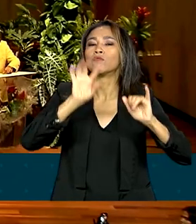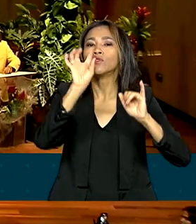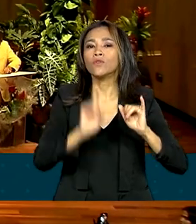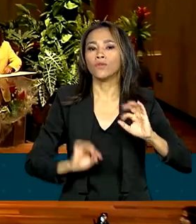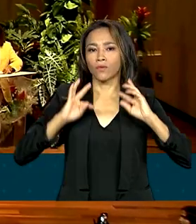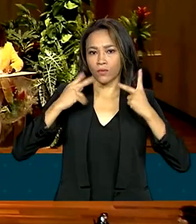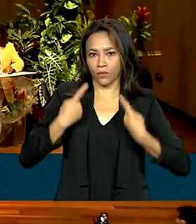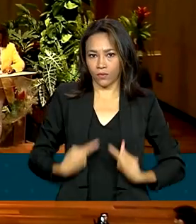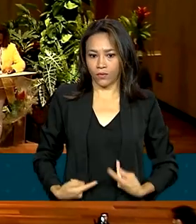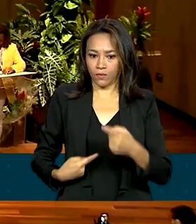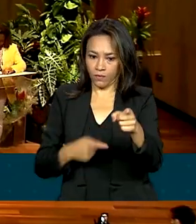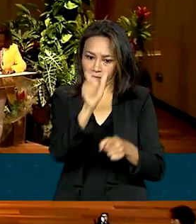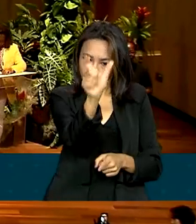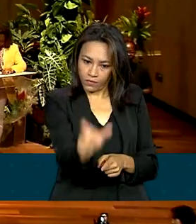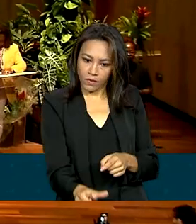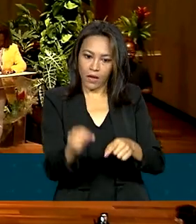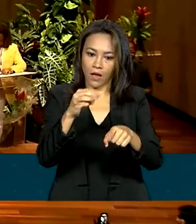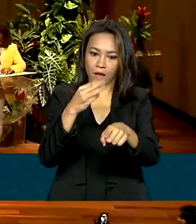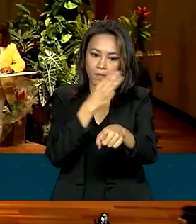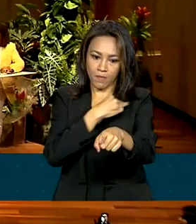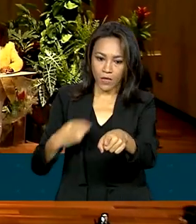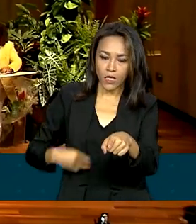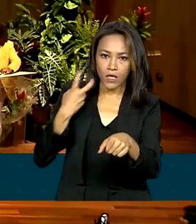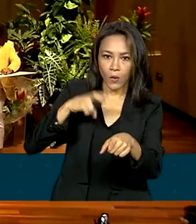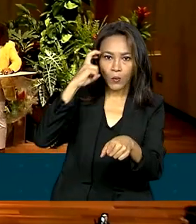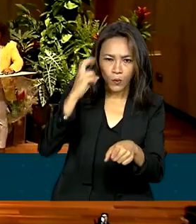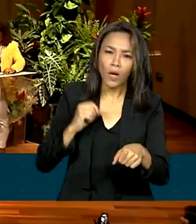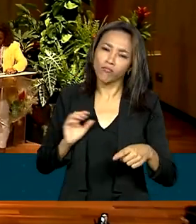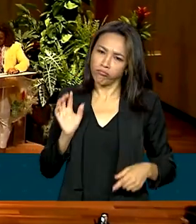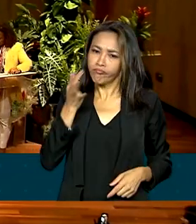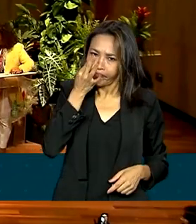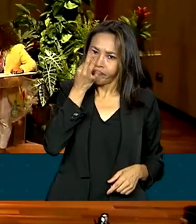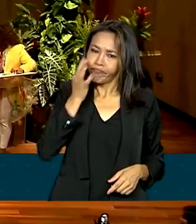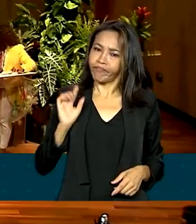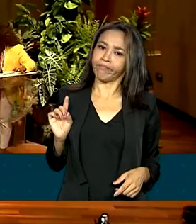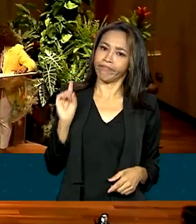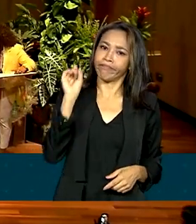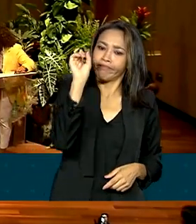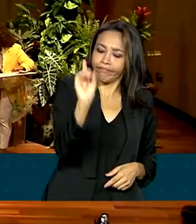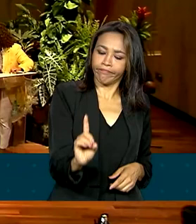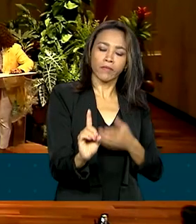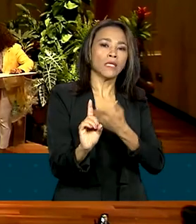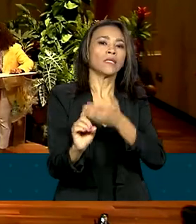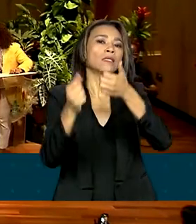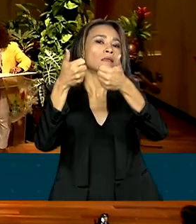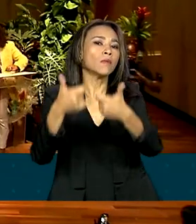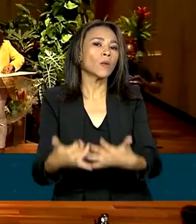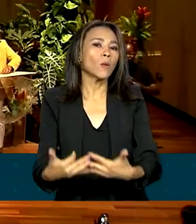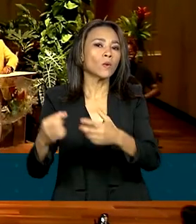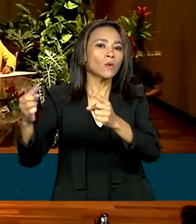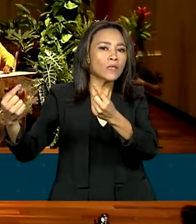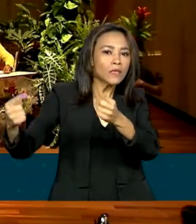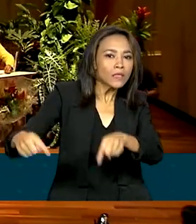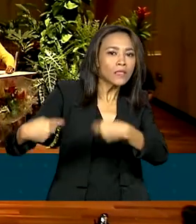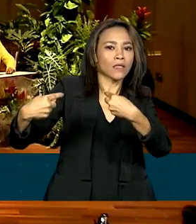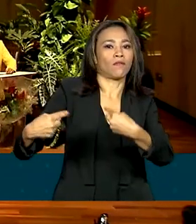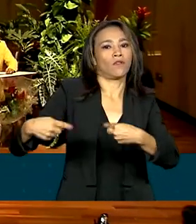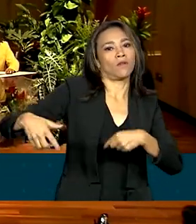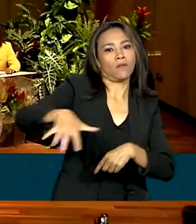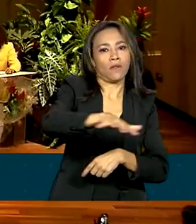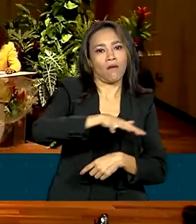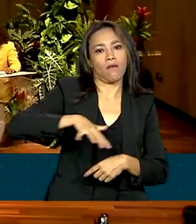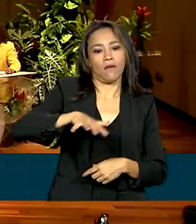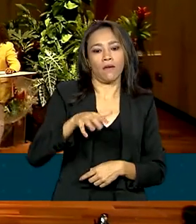Cultura, Margareth Menezes, compareceu à cerimônia e falou sobre os desafios do setor. Cada